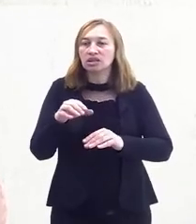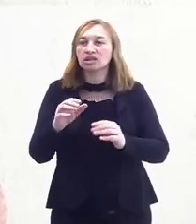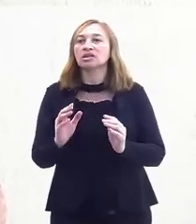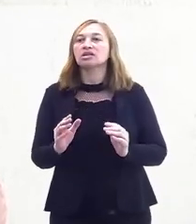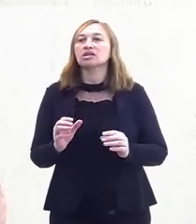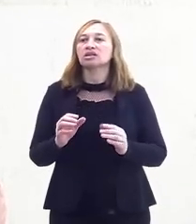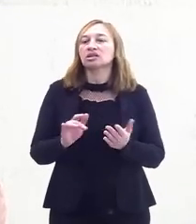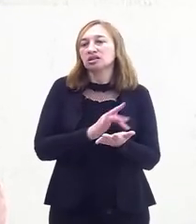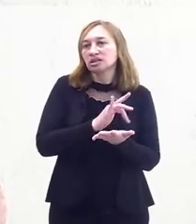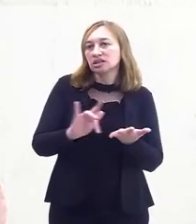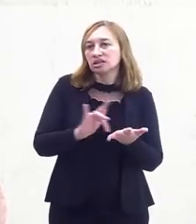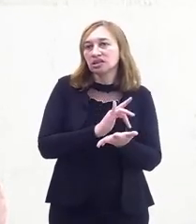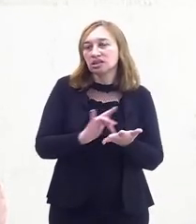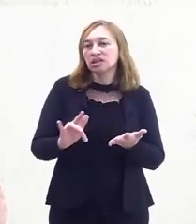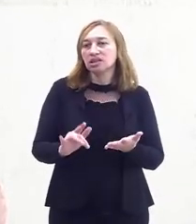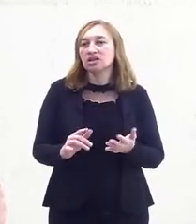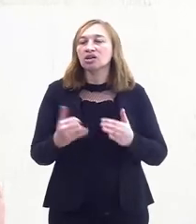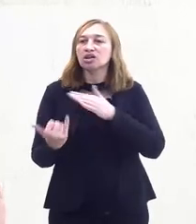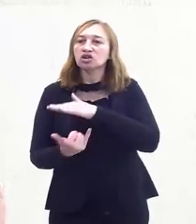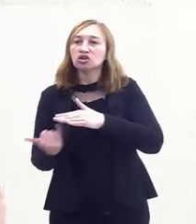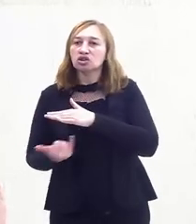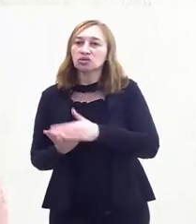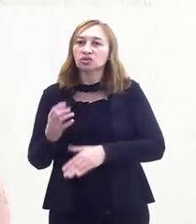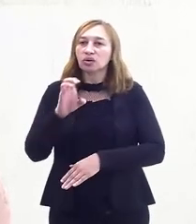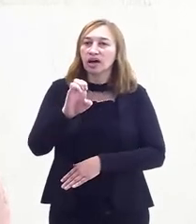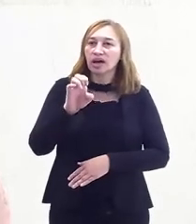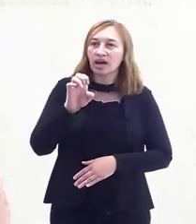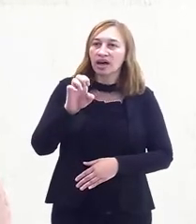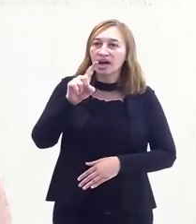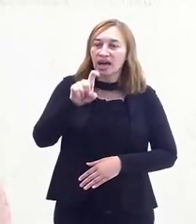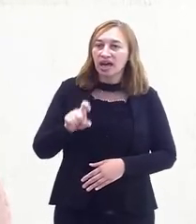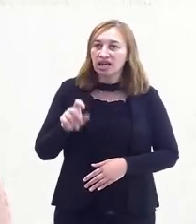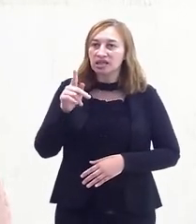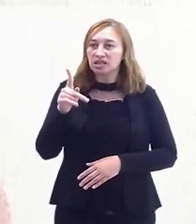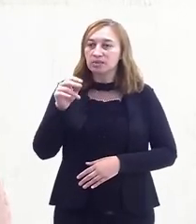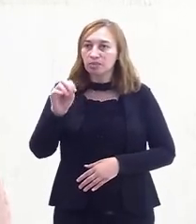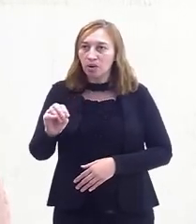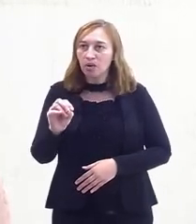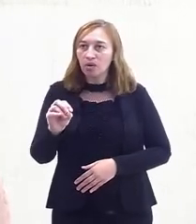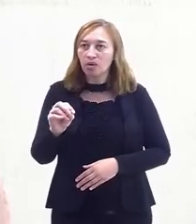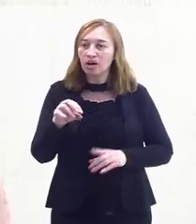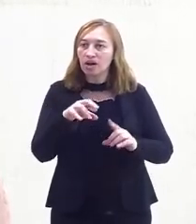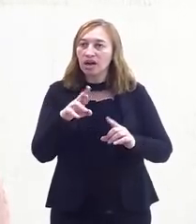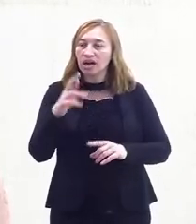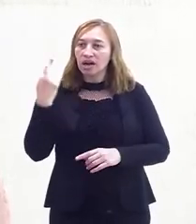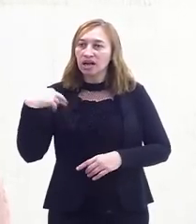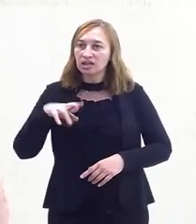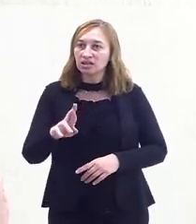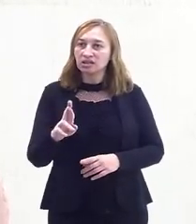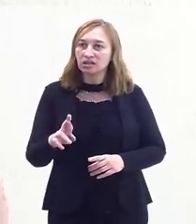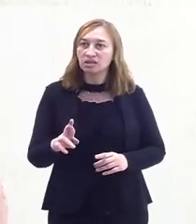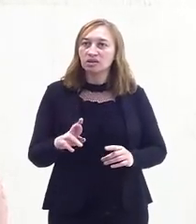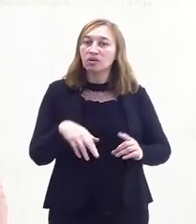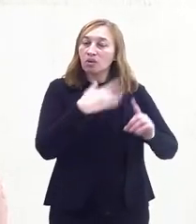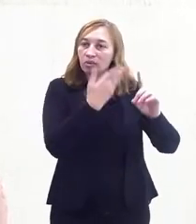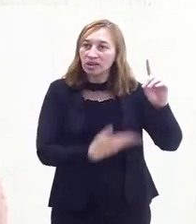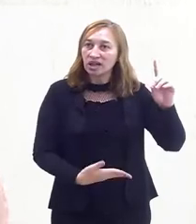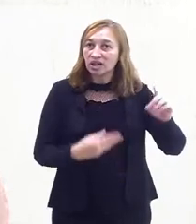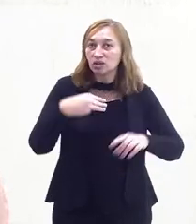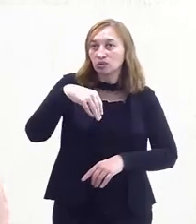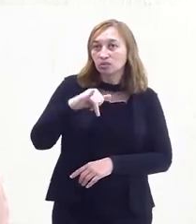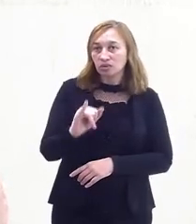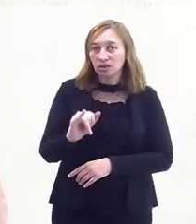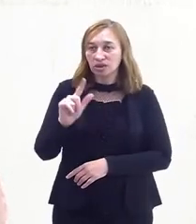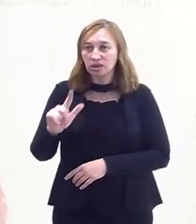dos Ciganos. E que o Instituto Expo Religião está preparando uma homenagem ao Mio